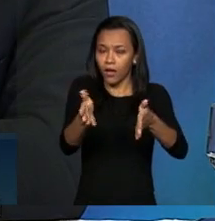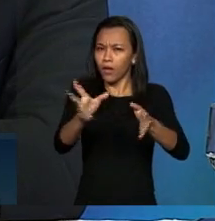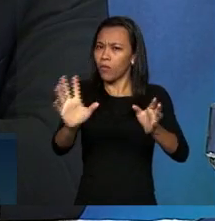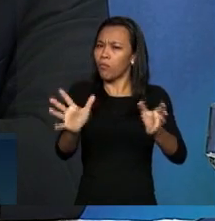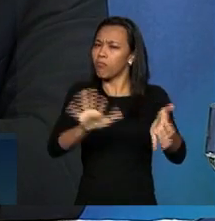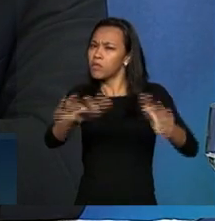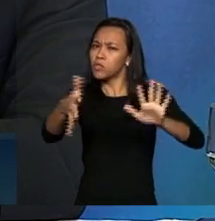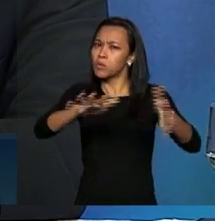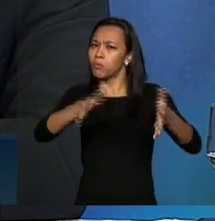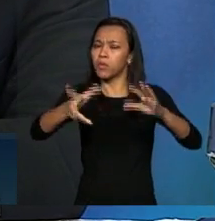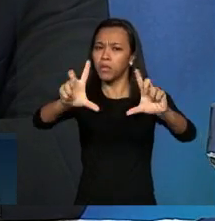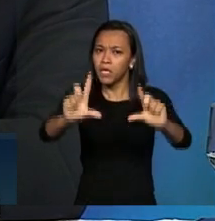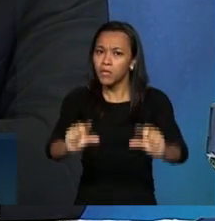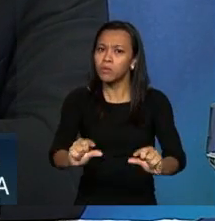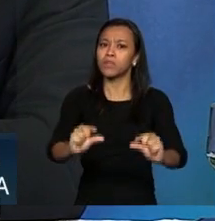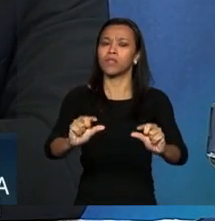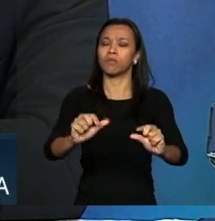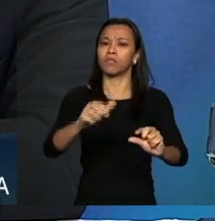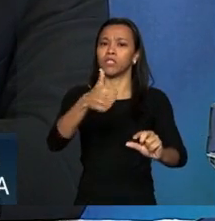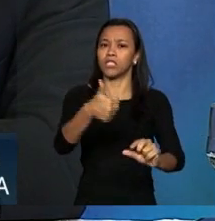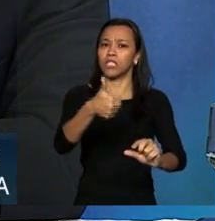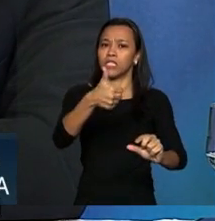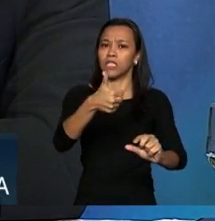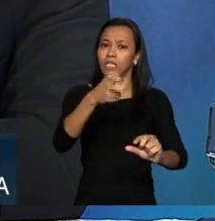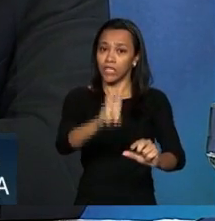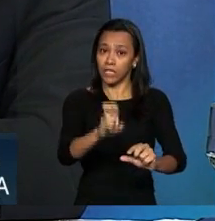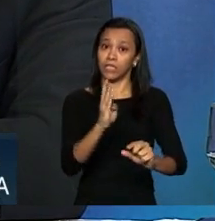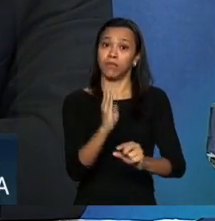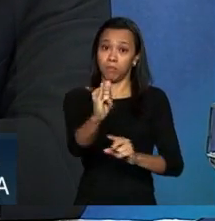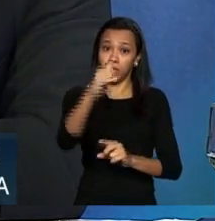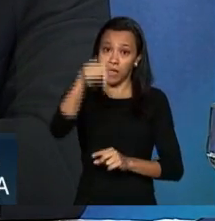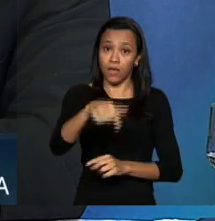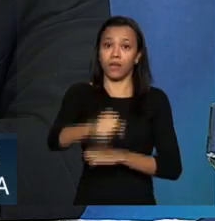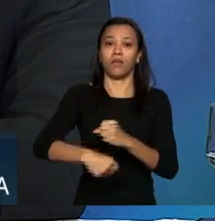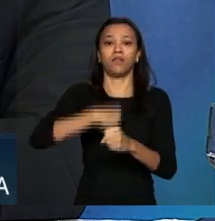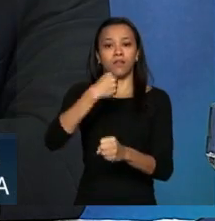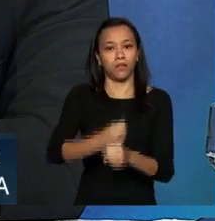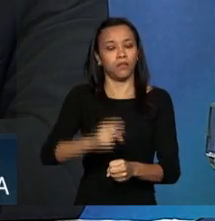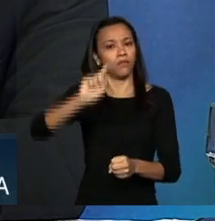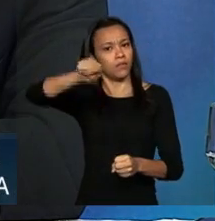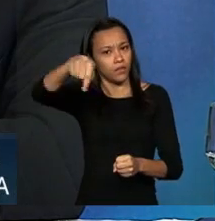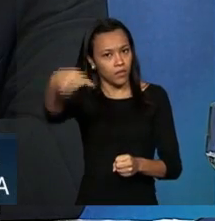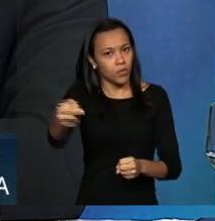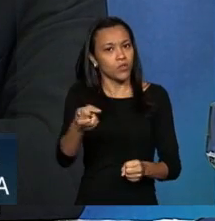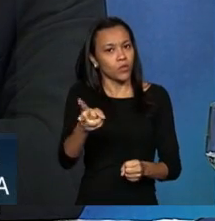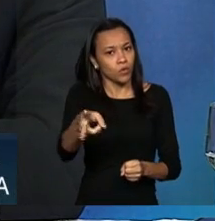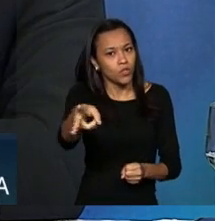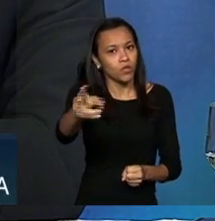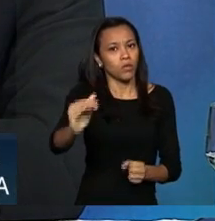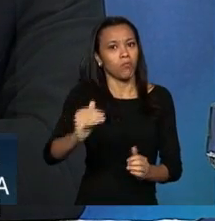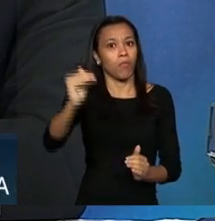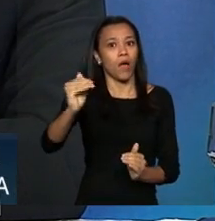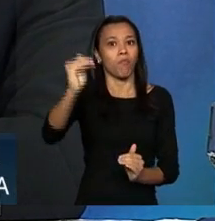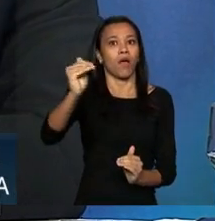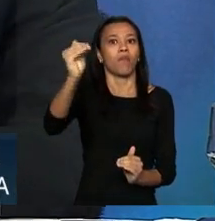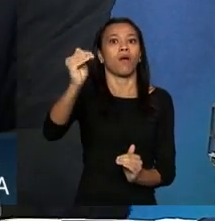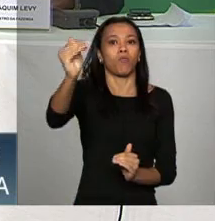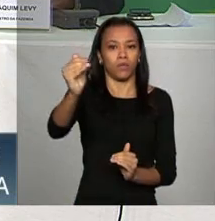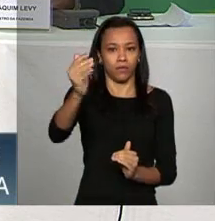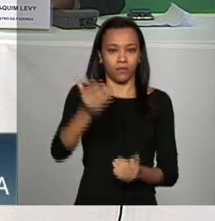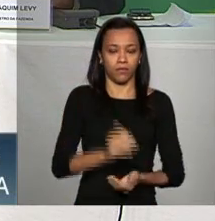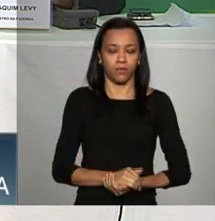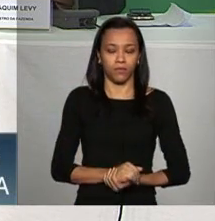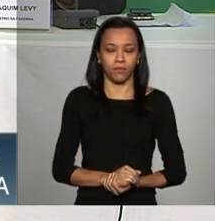redução de cerca de 15 bilhões nesse ano e depois convergindo para um valor maior ao longo do tempo